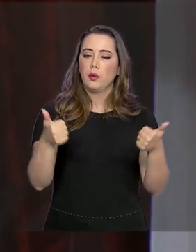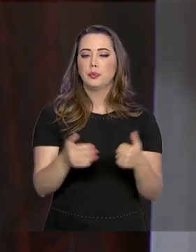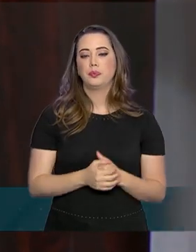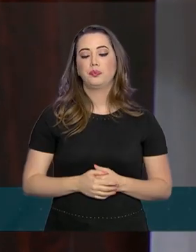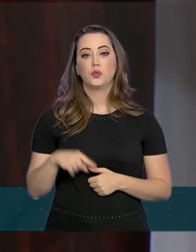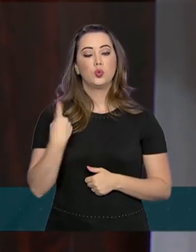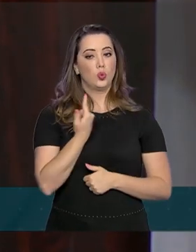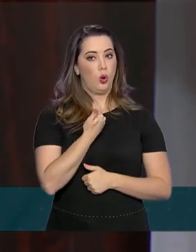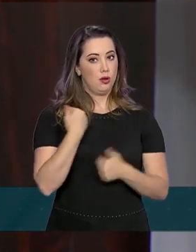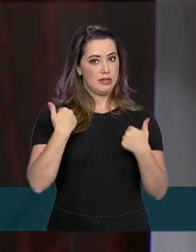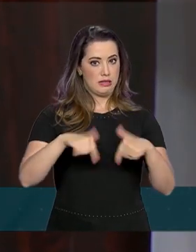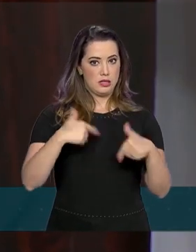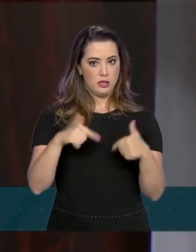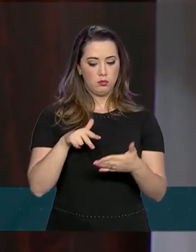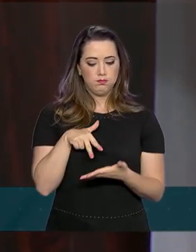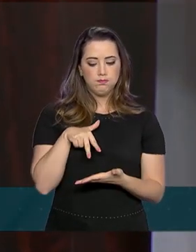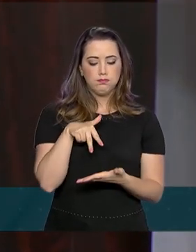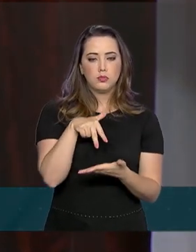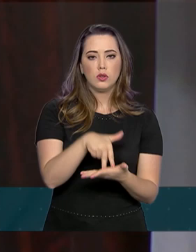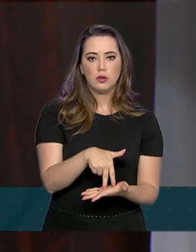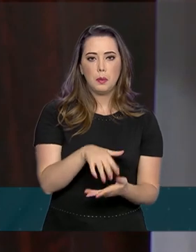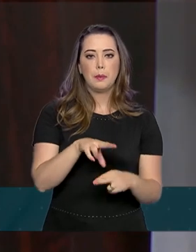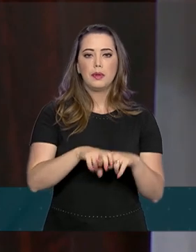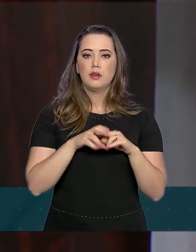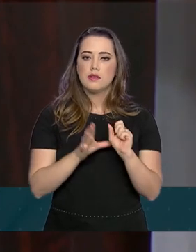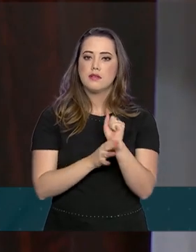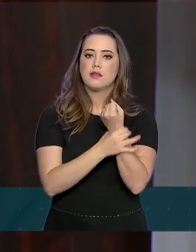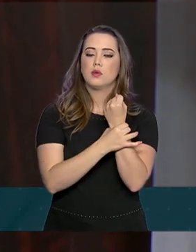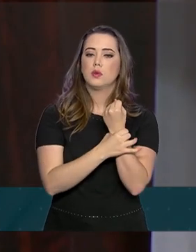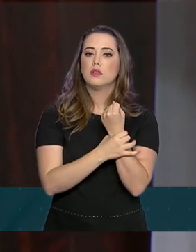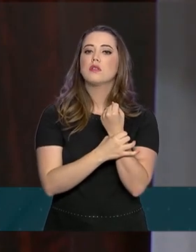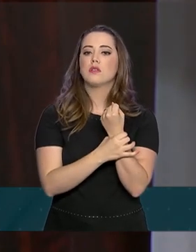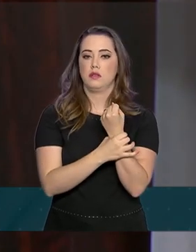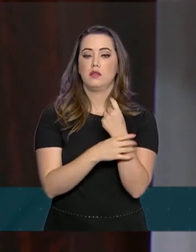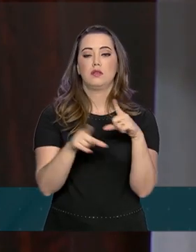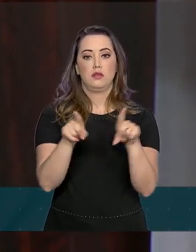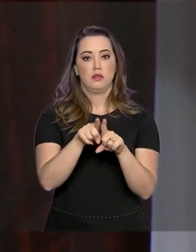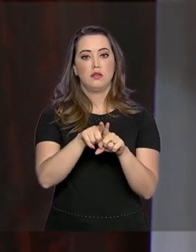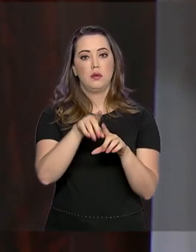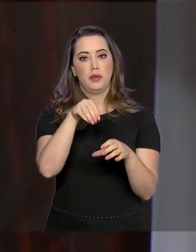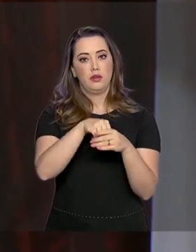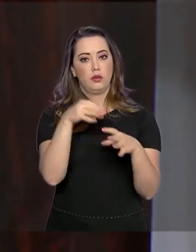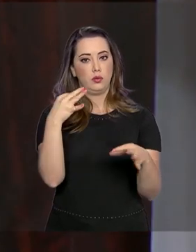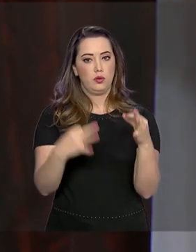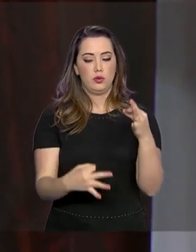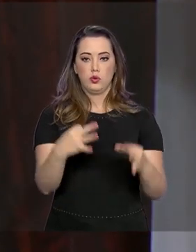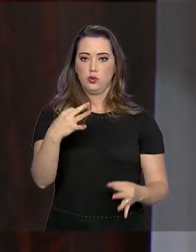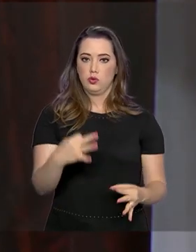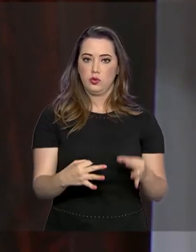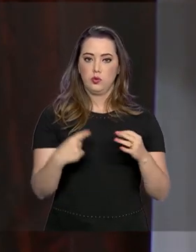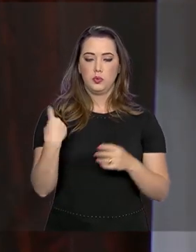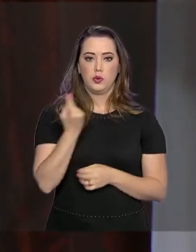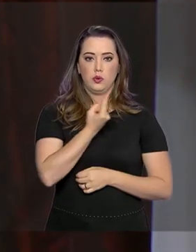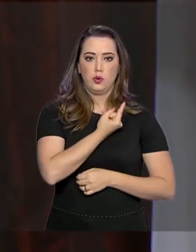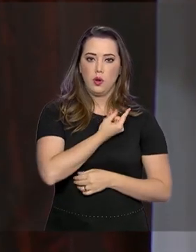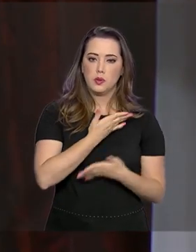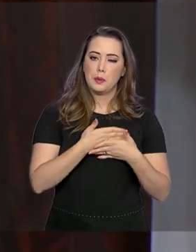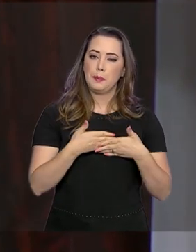trabalhado firmes na área da segurança pública e na área da justiça para nós